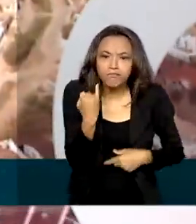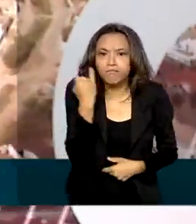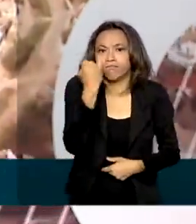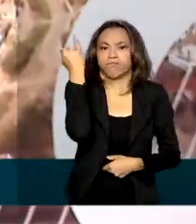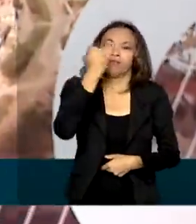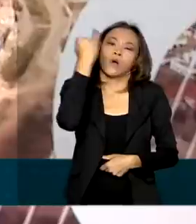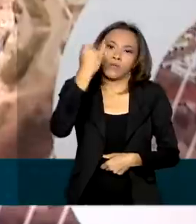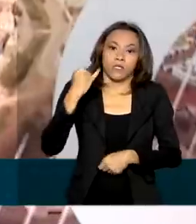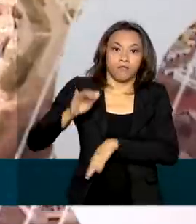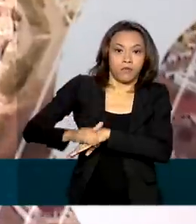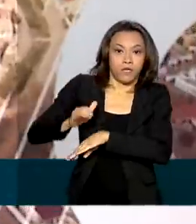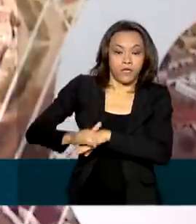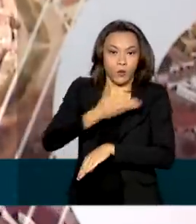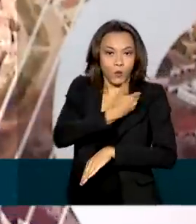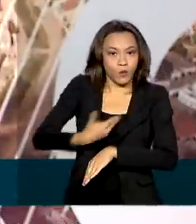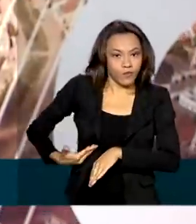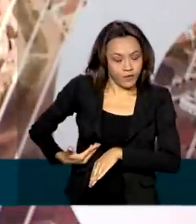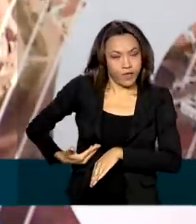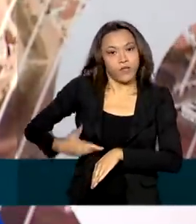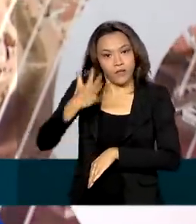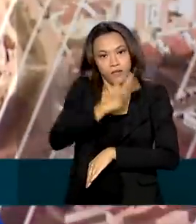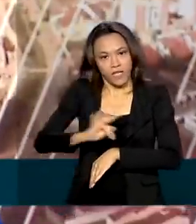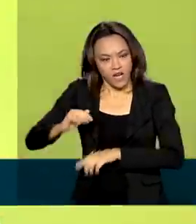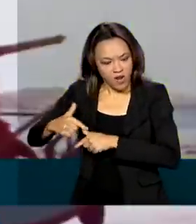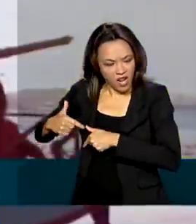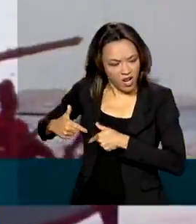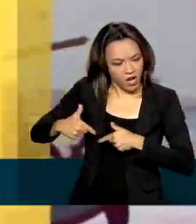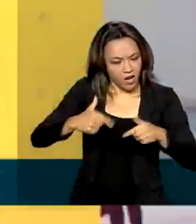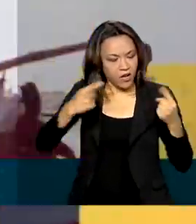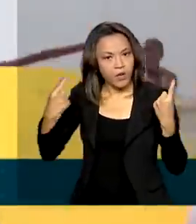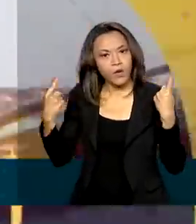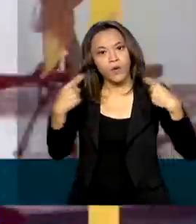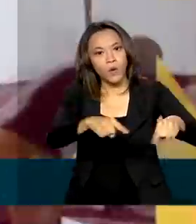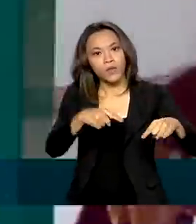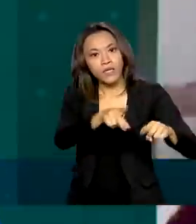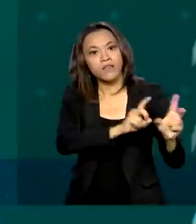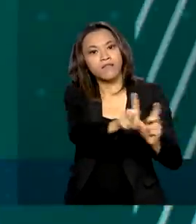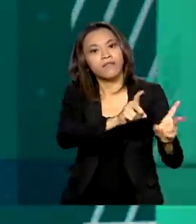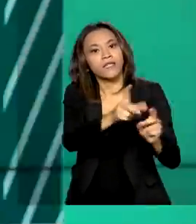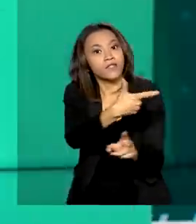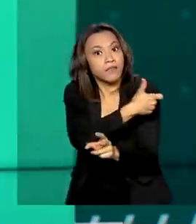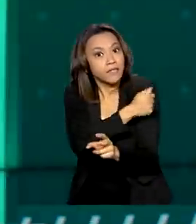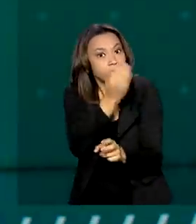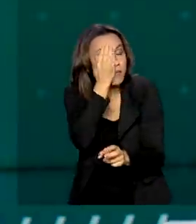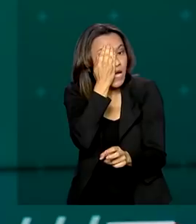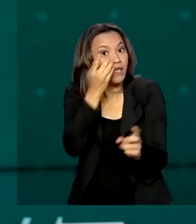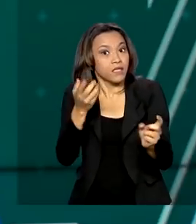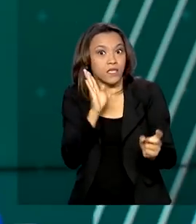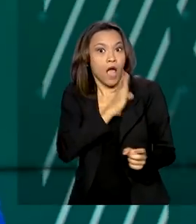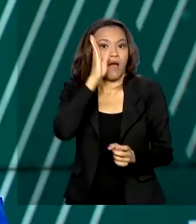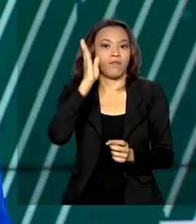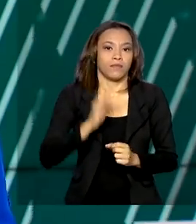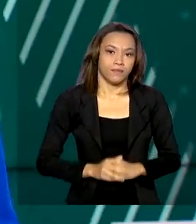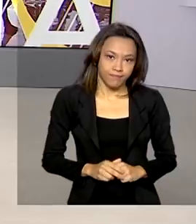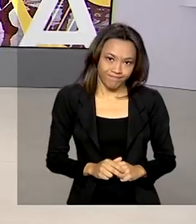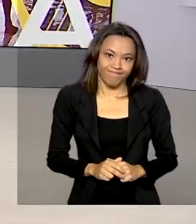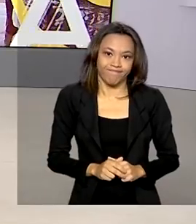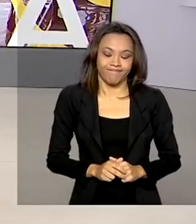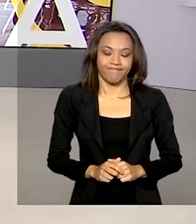para que a ação do governo federal no combate à comercialização de vacinas piratas seja rápida e eficaz.